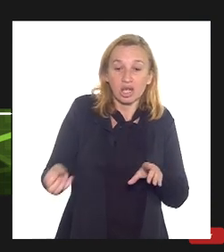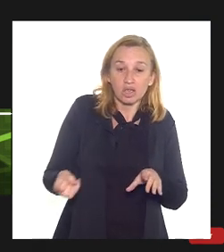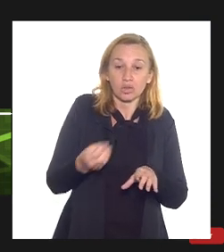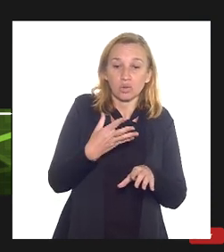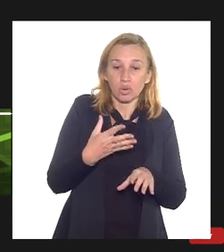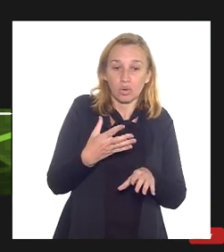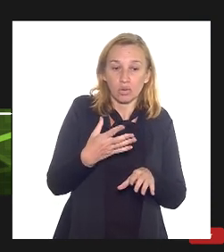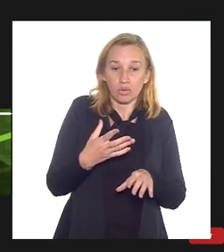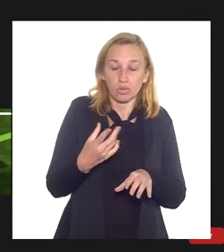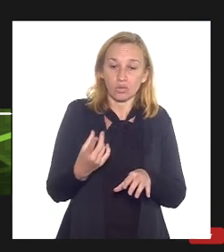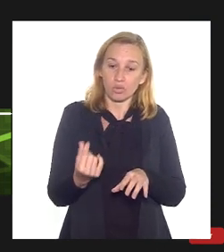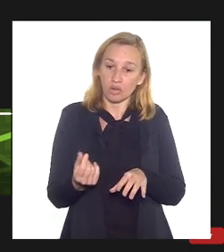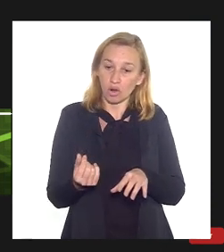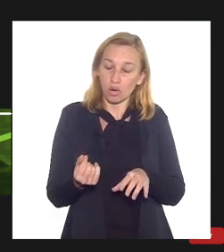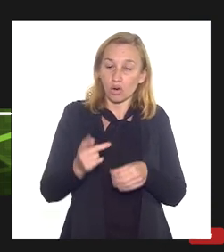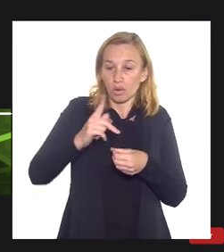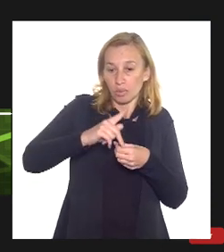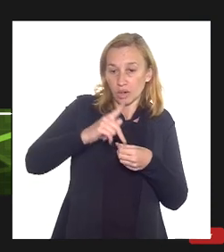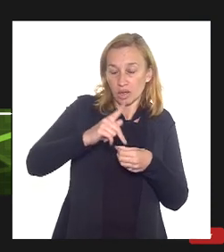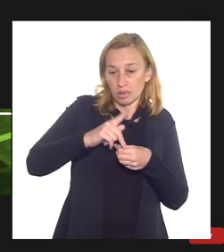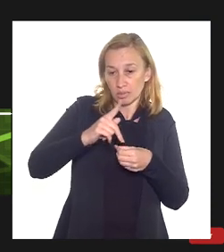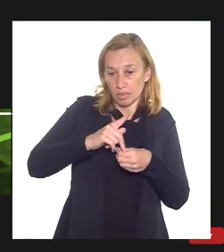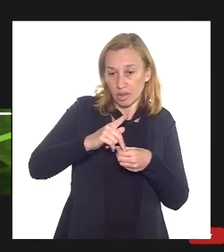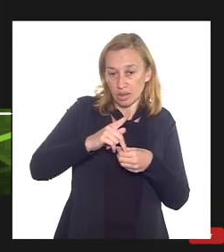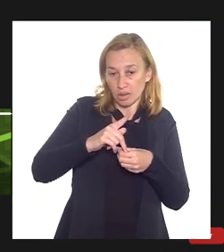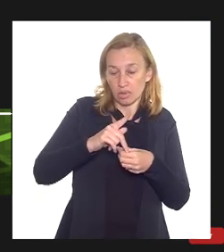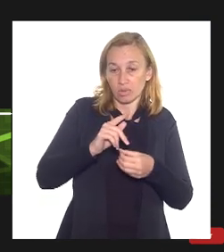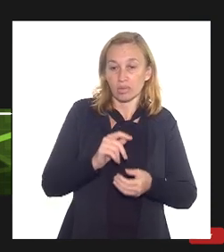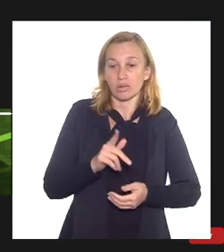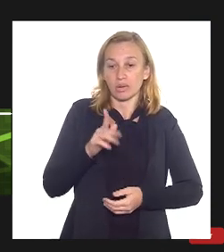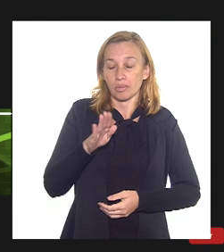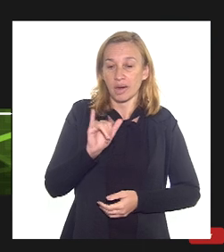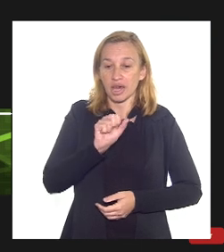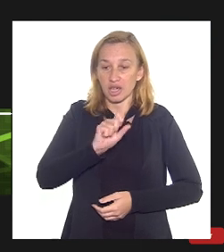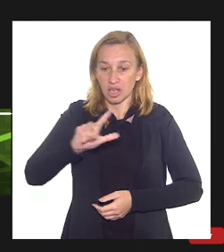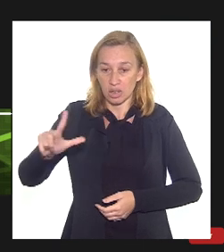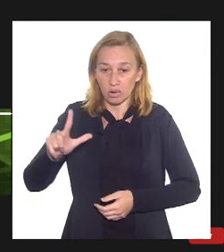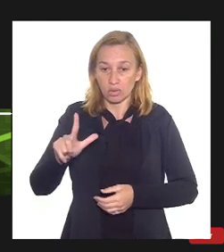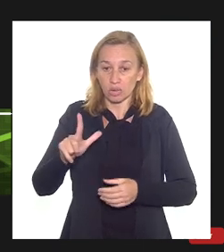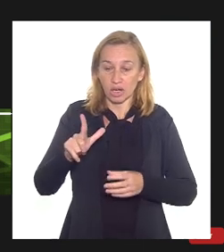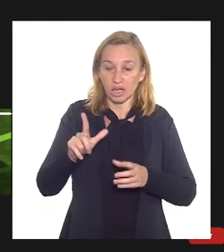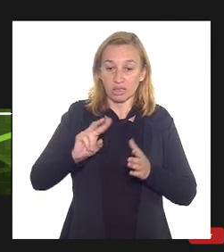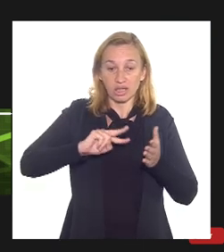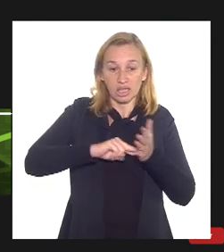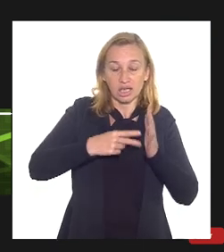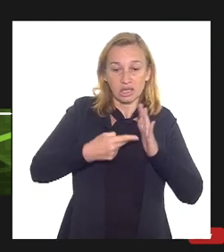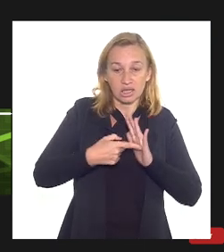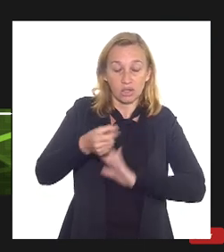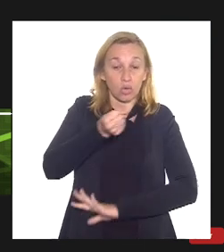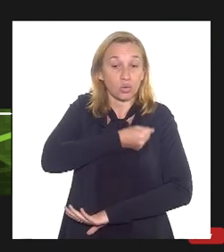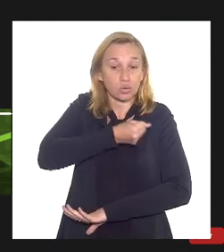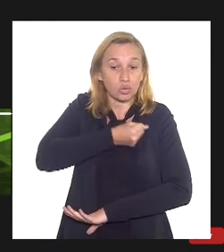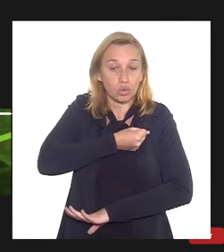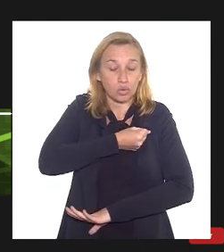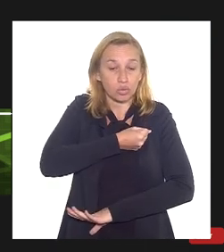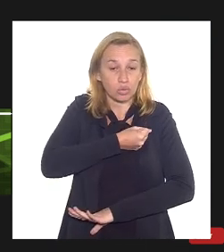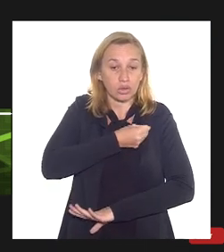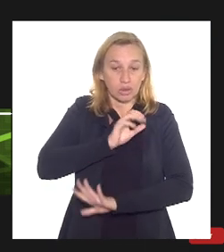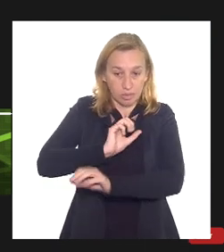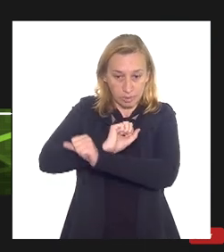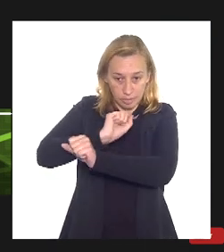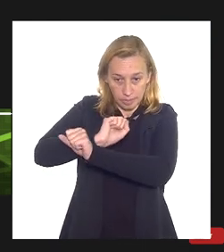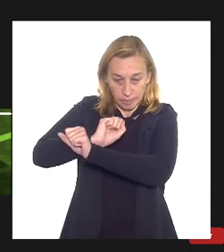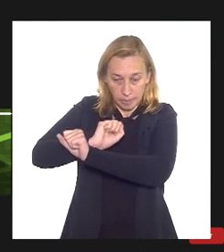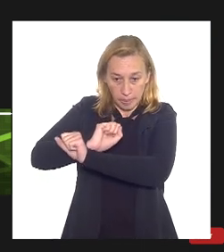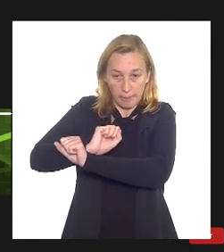preço do barrigo de petróleo estou querendo traduzir a sua cadelinha em número e ao mesmo tempo da Petrobras já vou